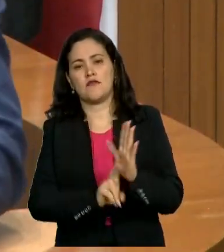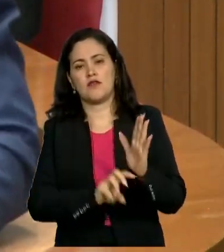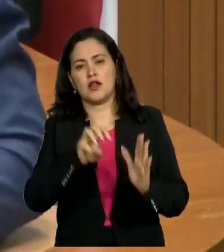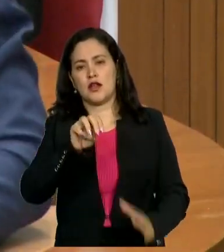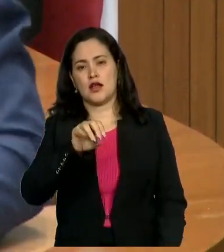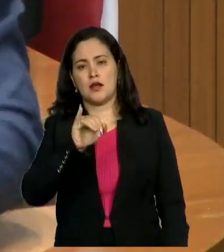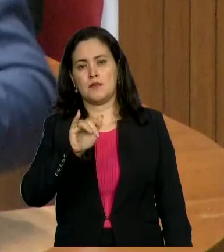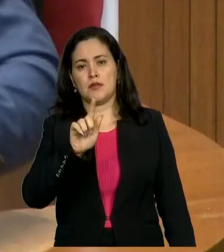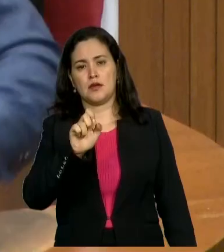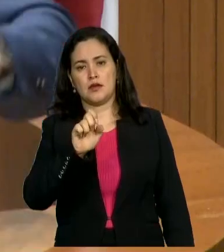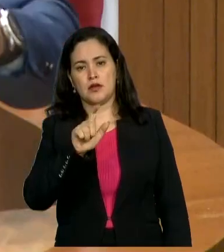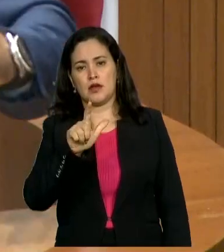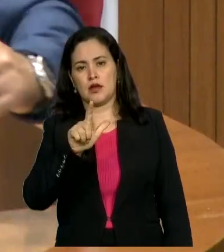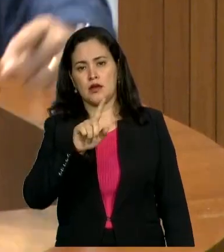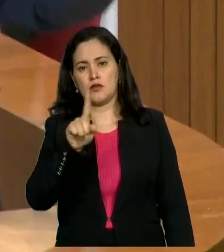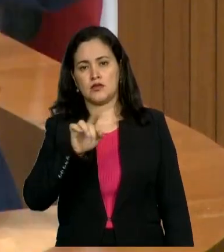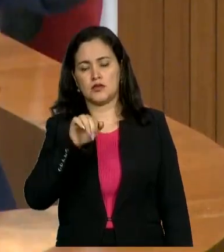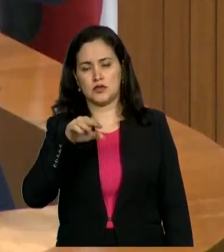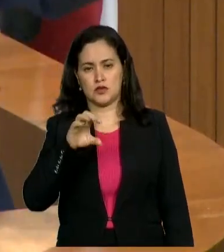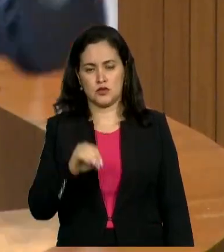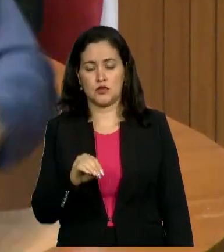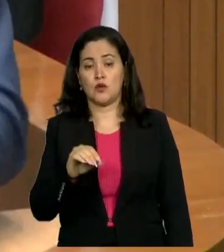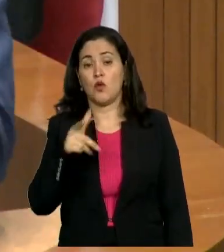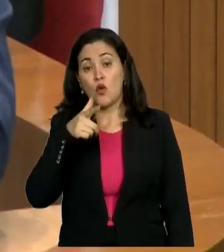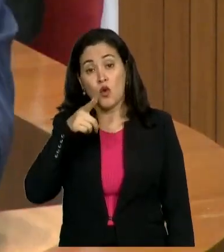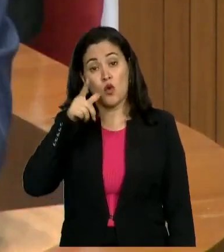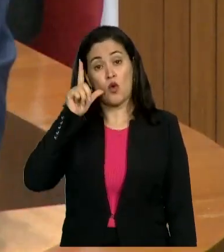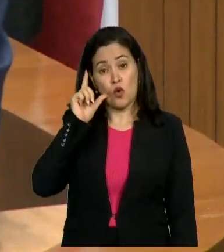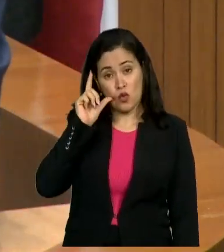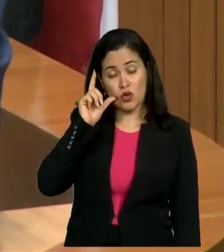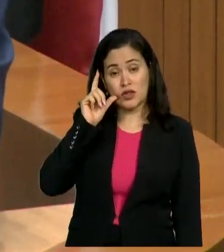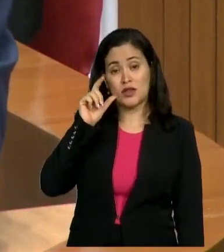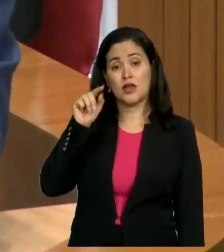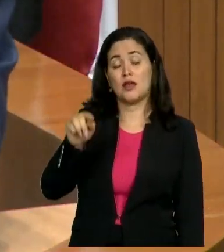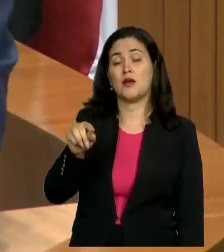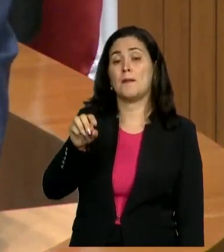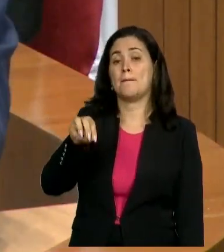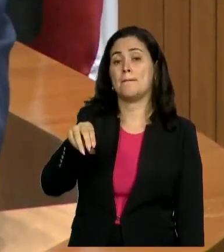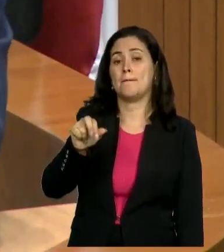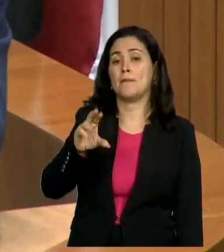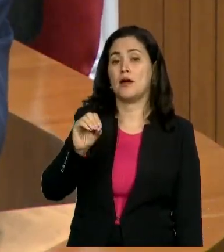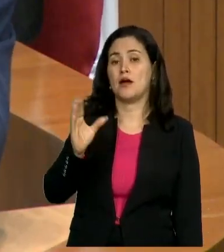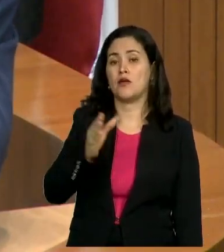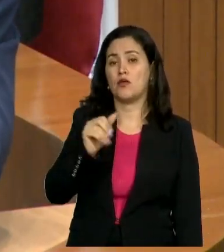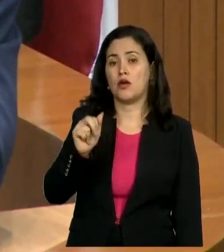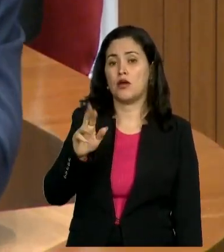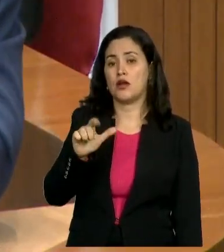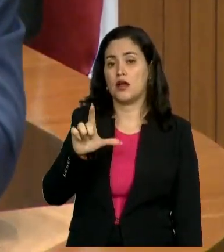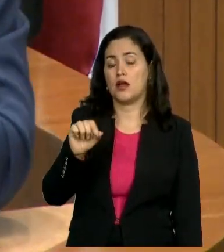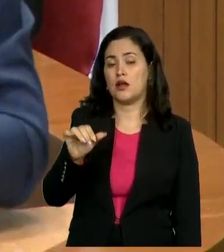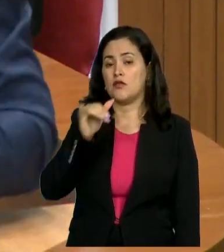garantiu a extensão da rede da Caema para atender aquela população tão importante. Muito obrigado, senhora presidente, pela compreensão. Obrigado. Obrigado.